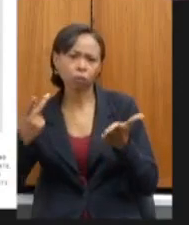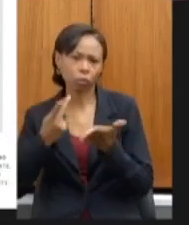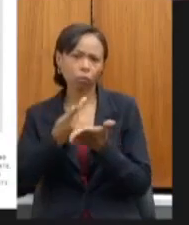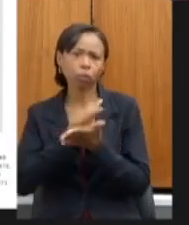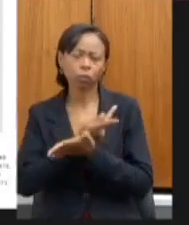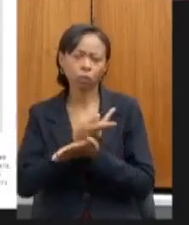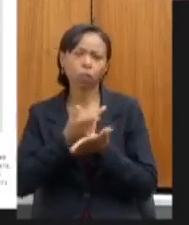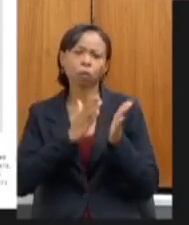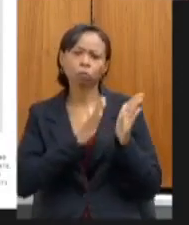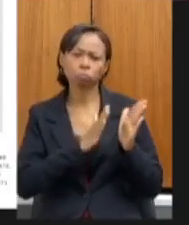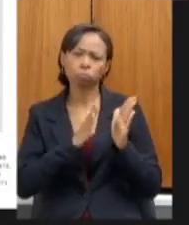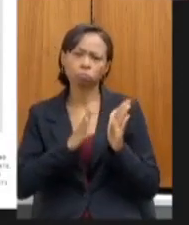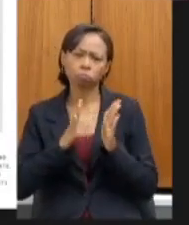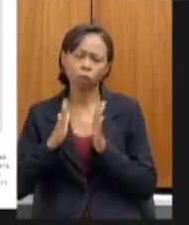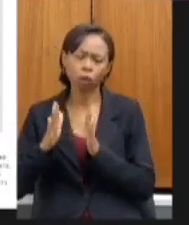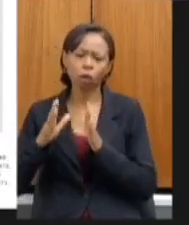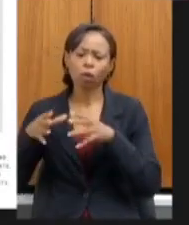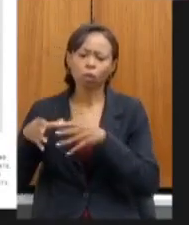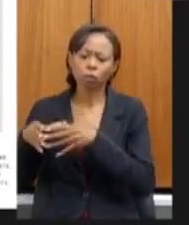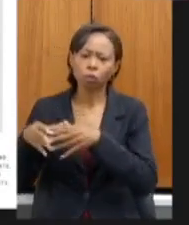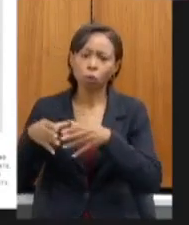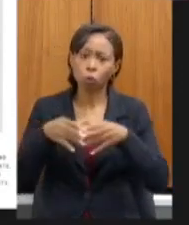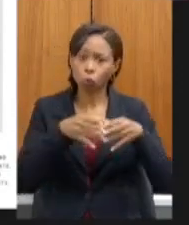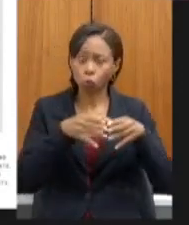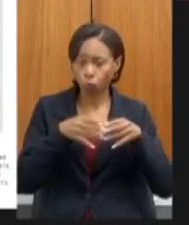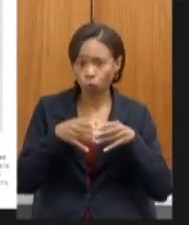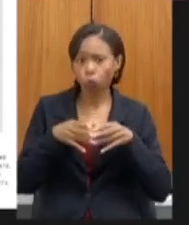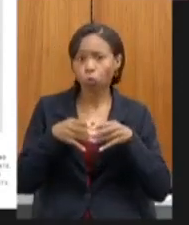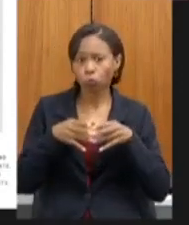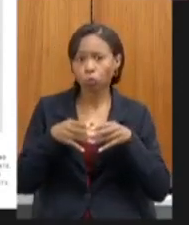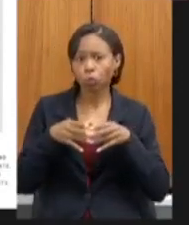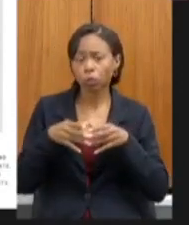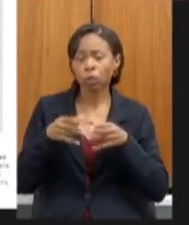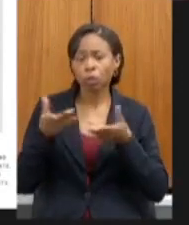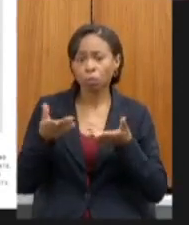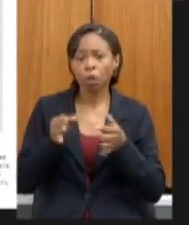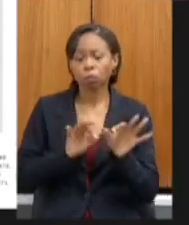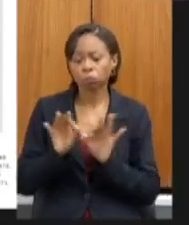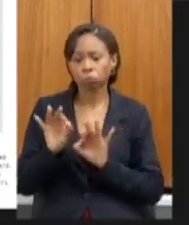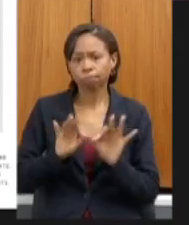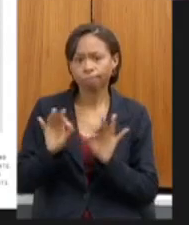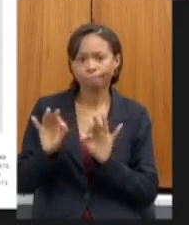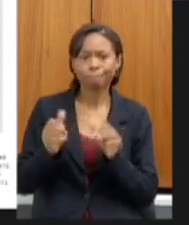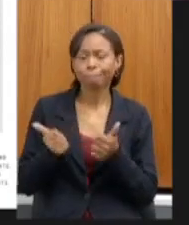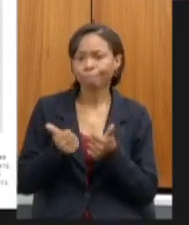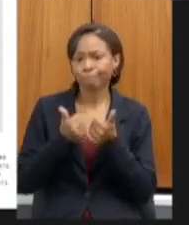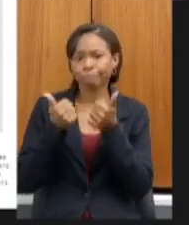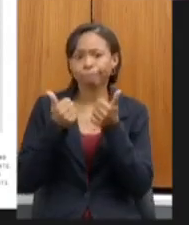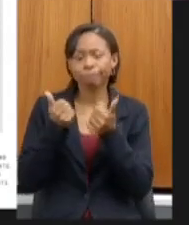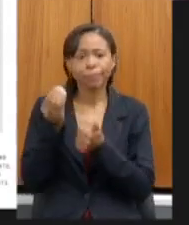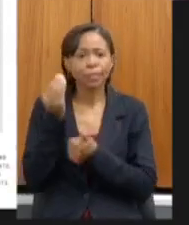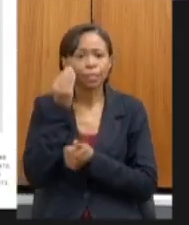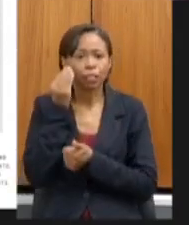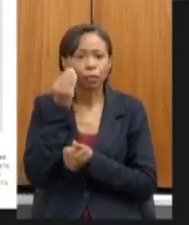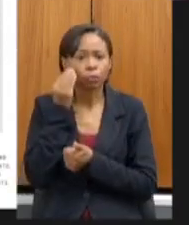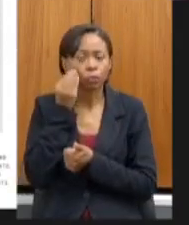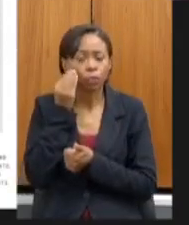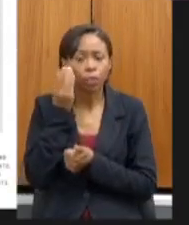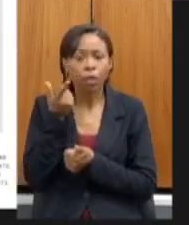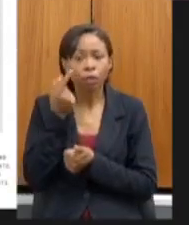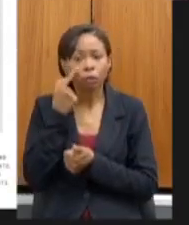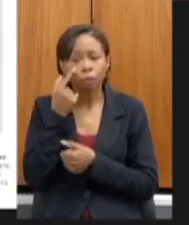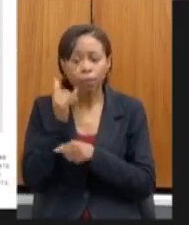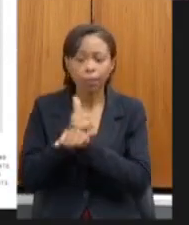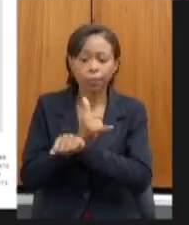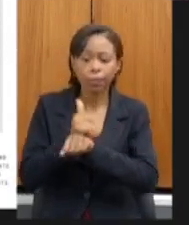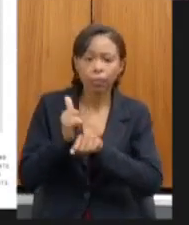órgãos e entidades para que fosse construído da melhor forma possível, procurando ouvir todos